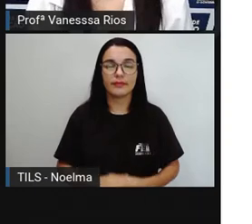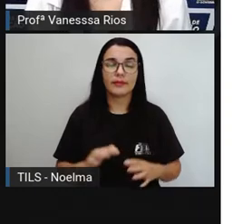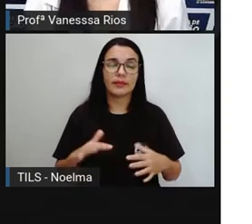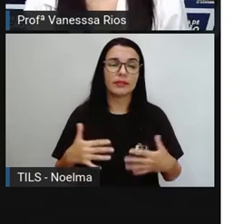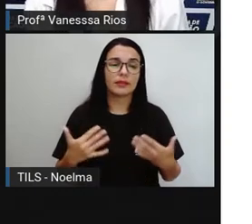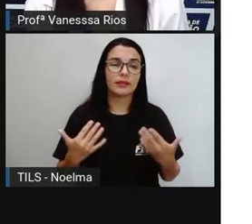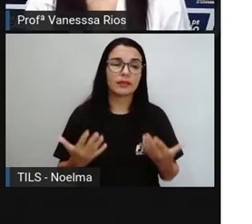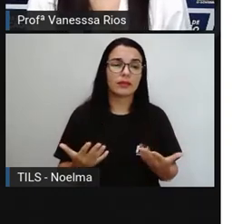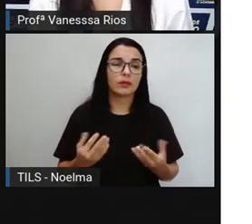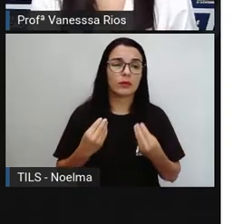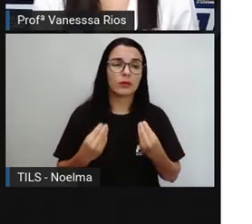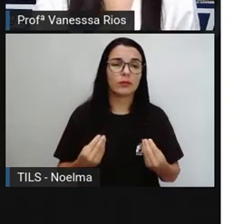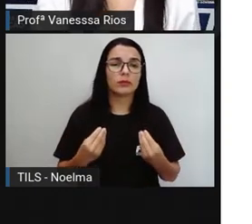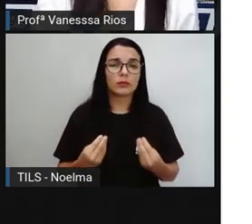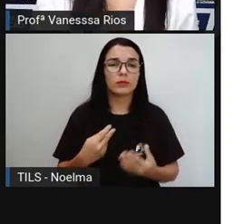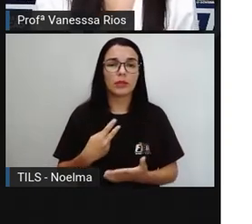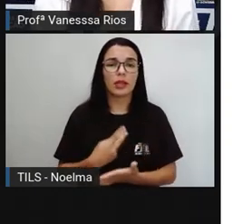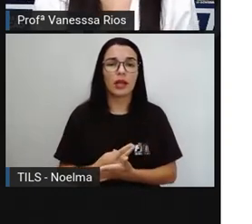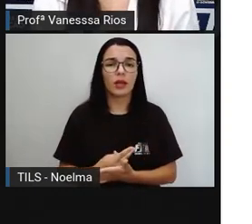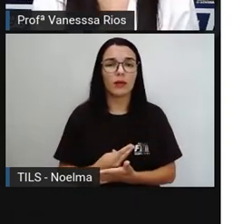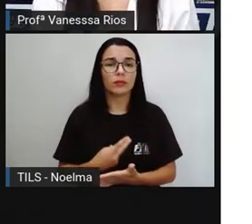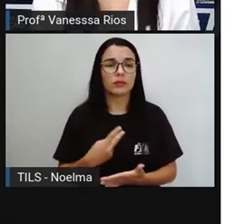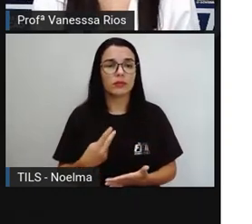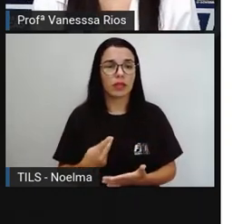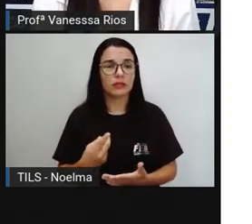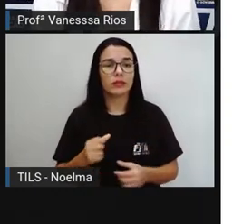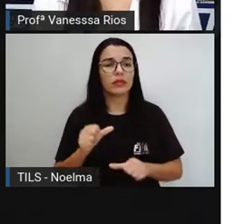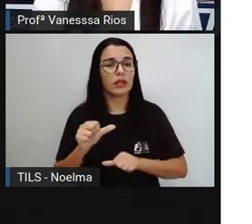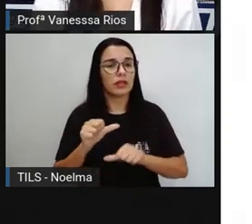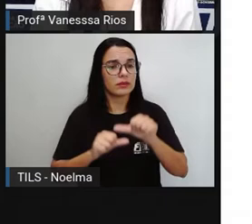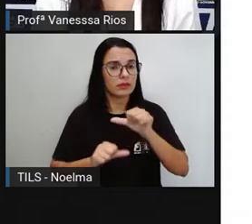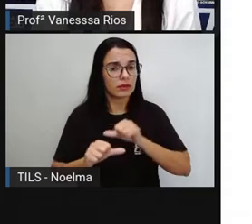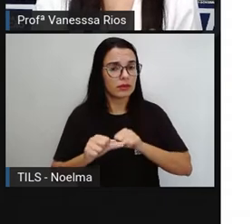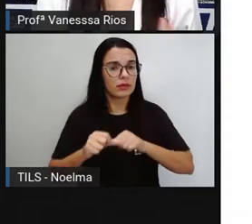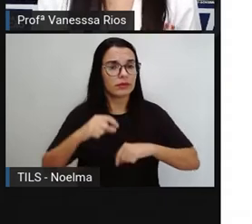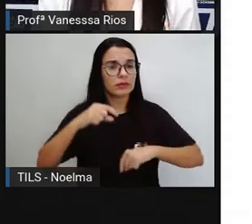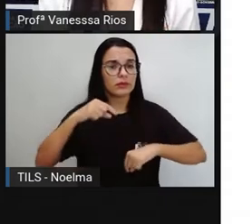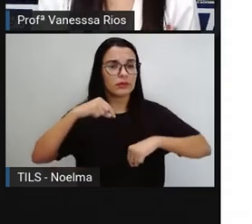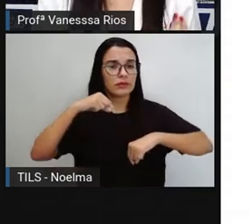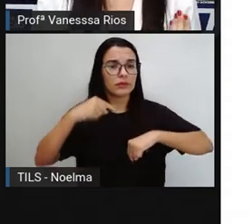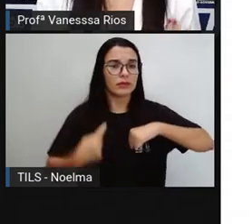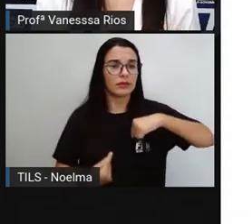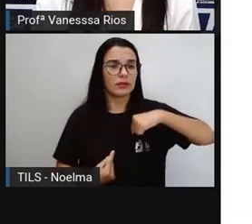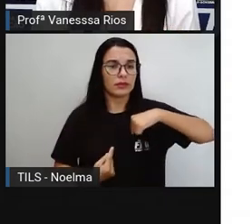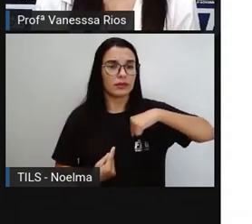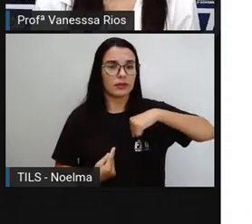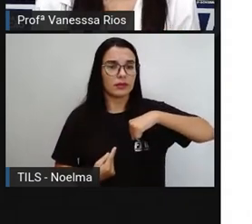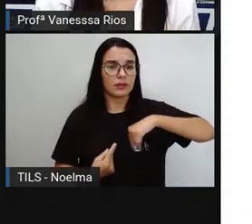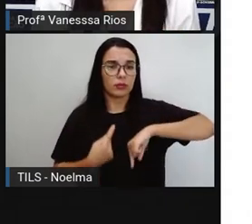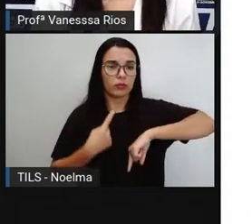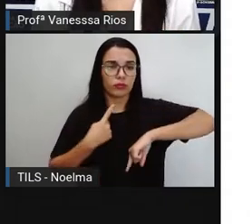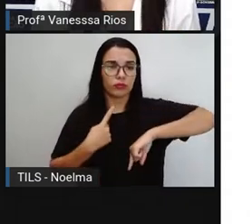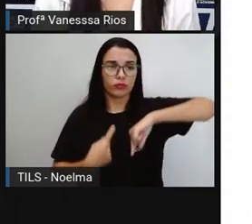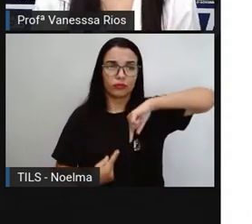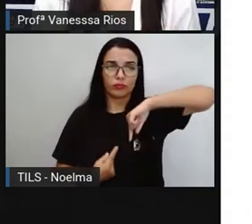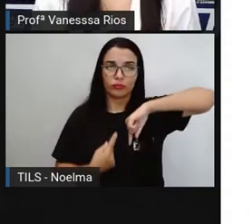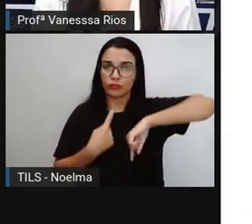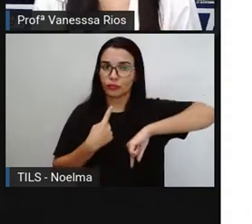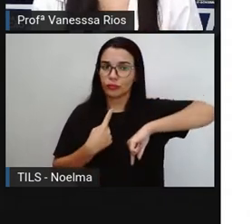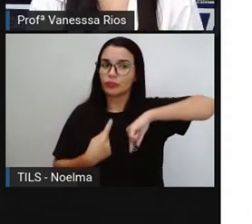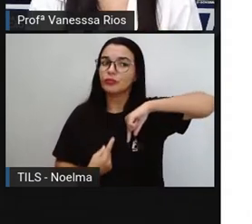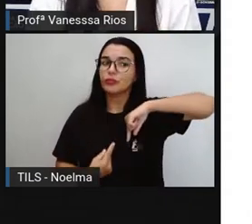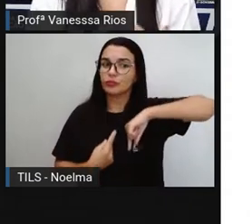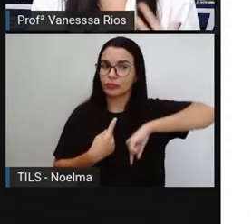Então, aí a gente vai perceber que acontece trocas gasosas em nosso corpo. Isso